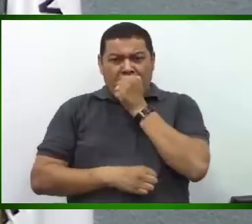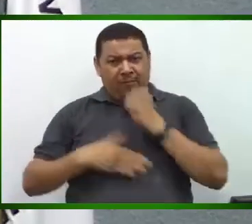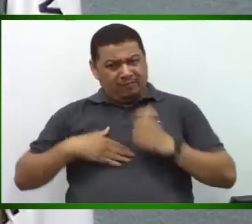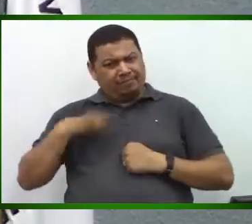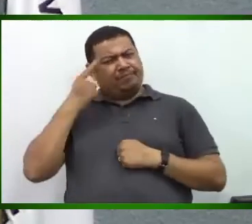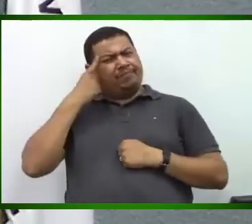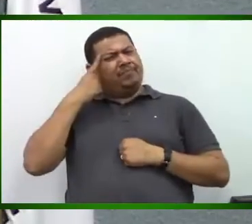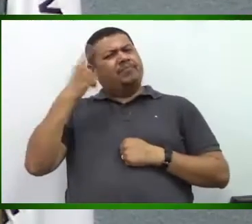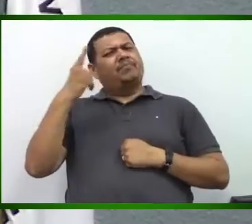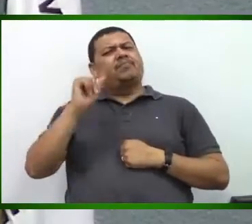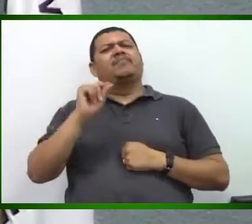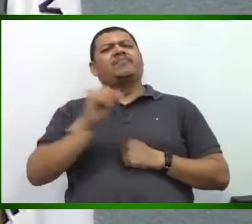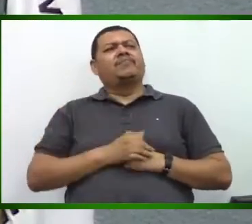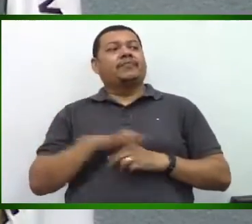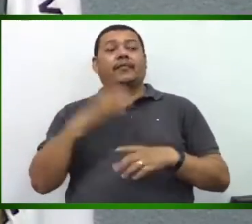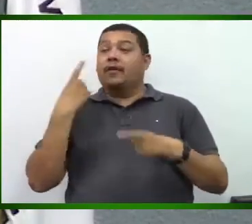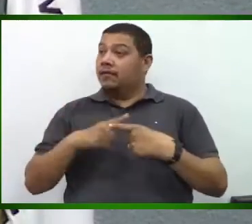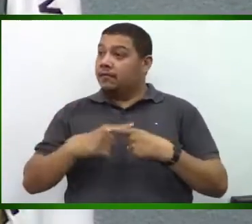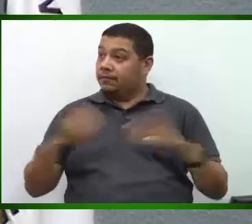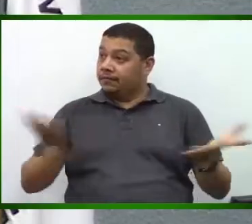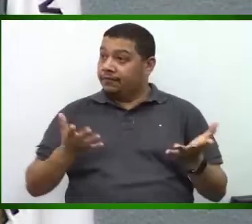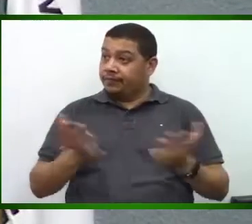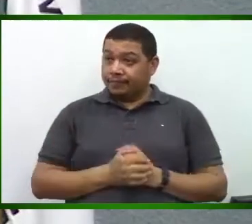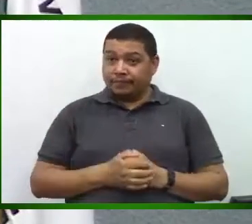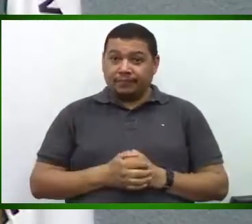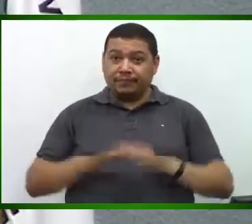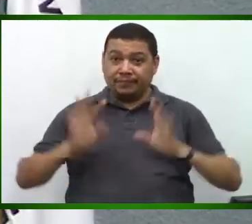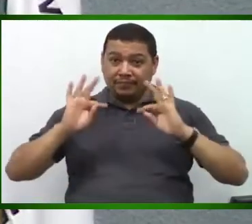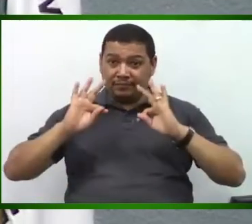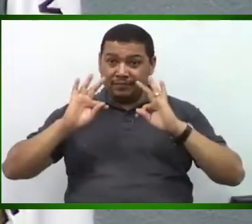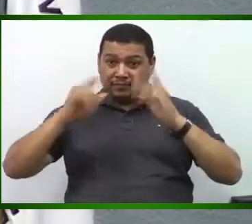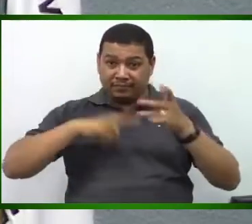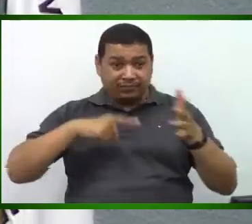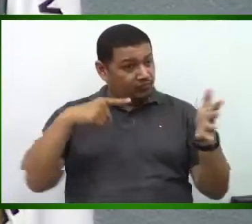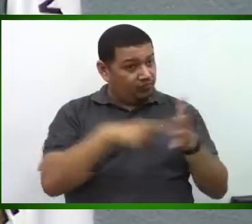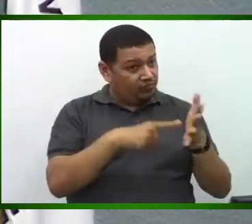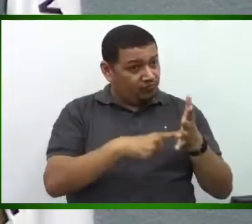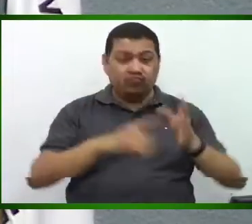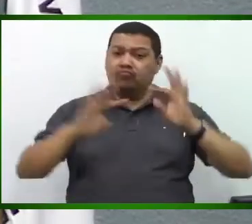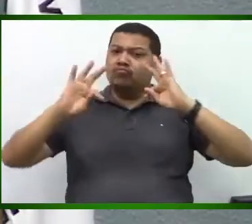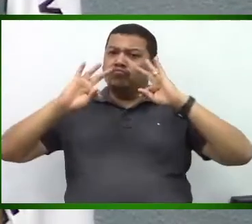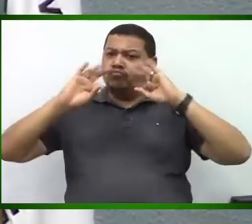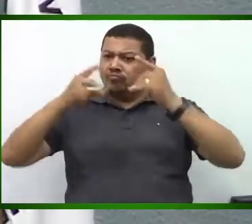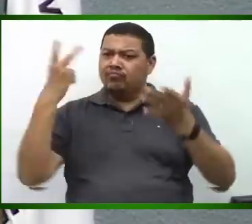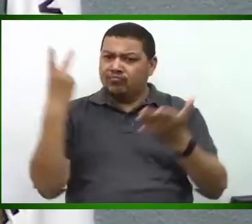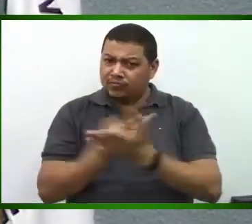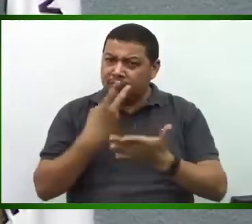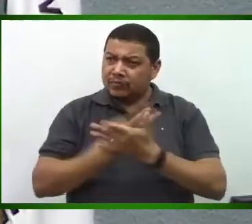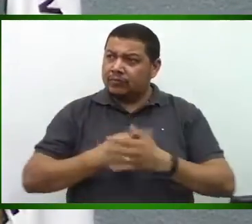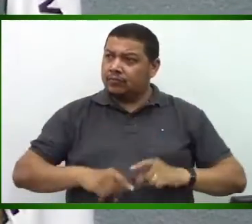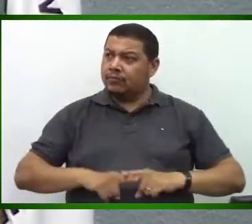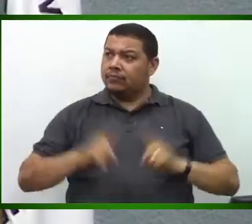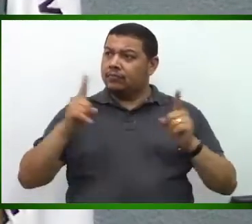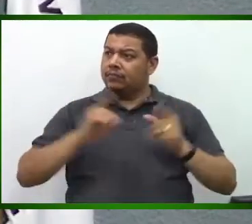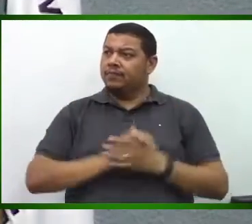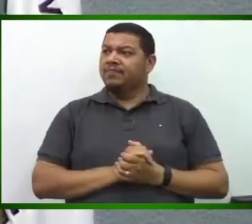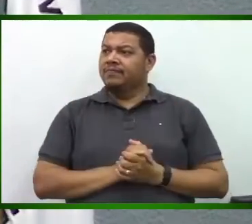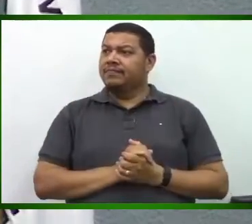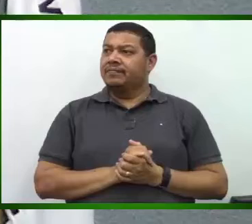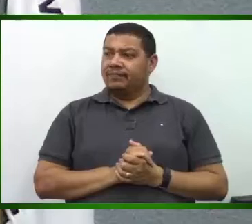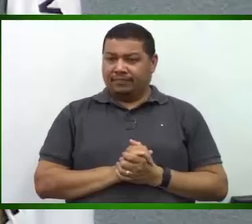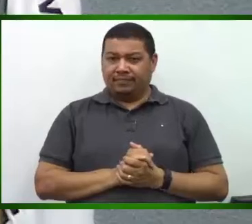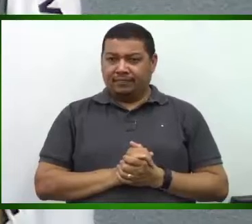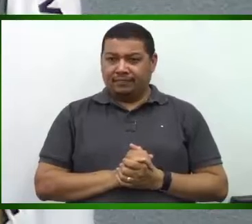imaginando? Porque hoje tudo é denúncia, tudo está errado, mas, no